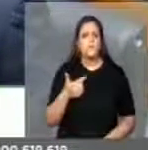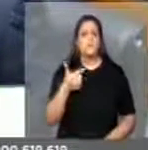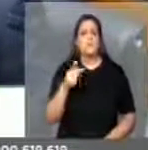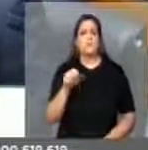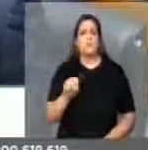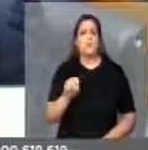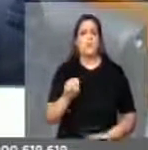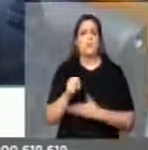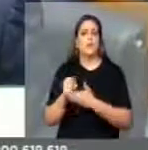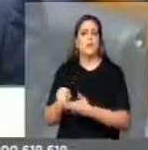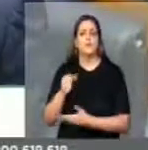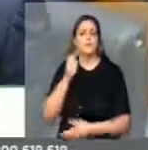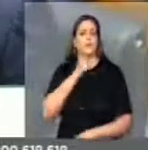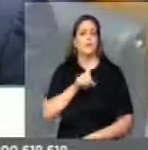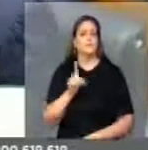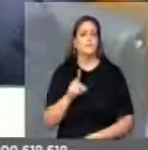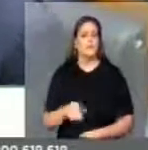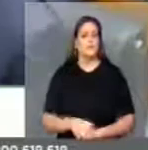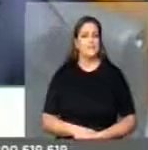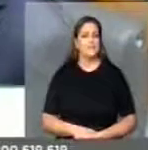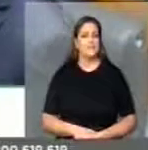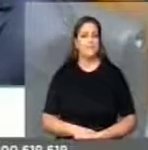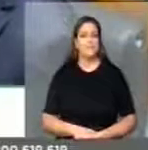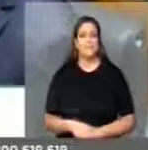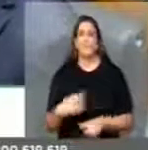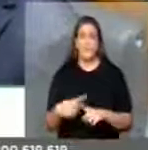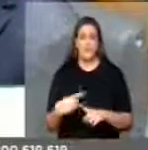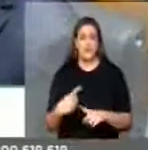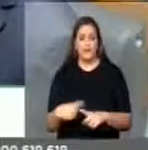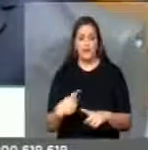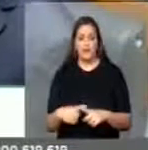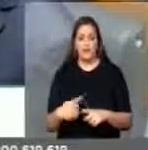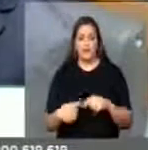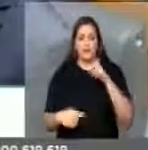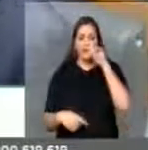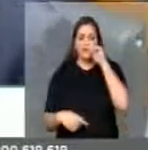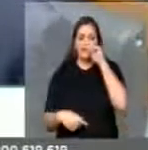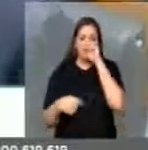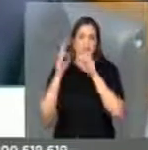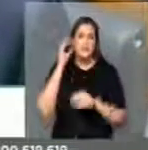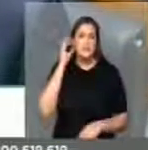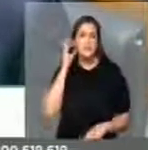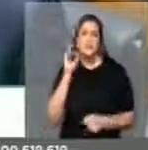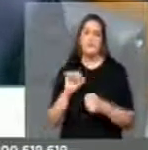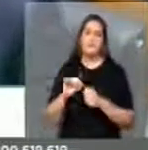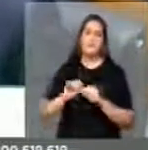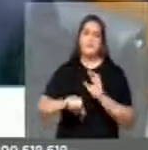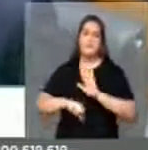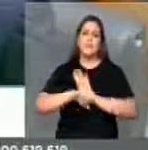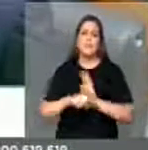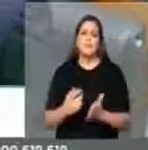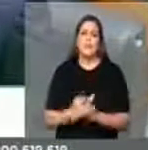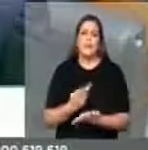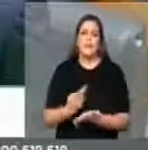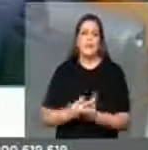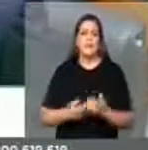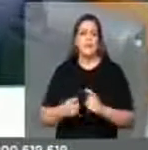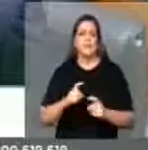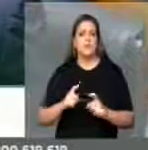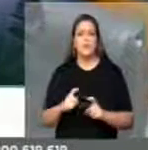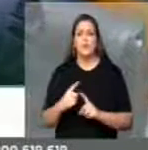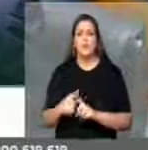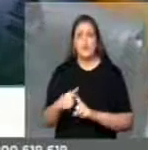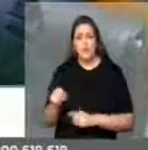atingirá esses 28 senadores, por uma razão clara. Ela cometeu crime de responsabilidade quando usou recursos públicos sem pedir